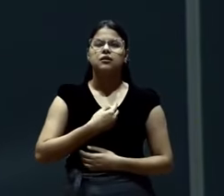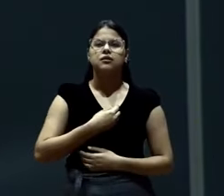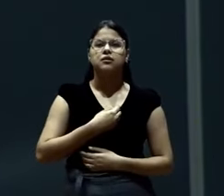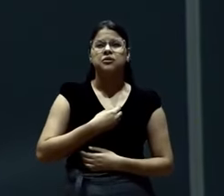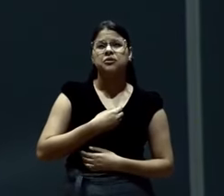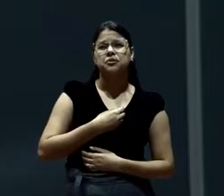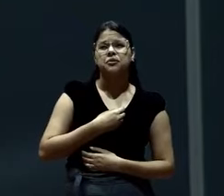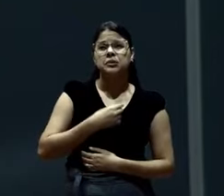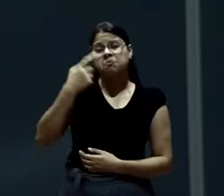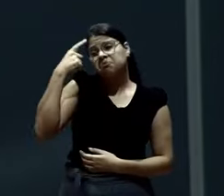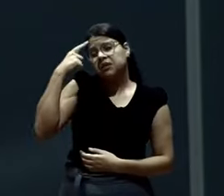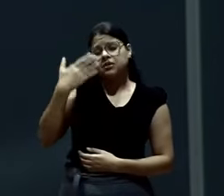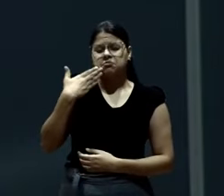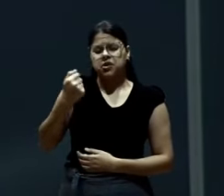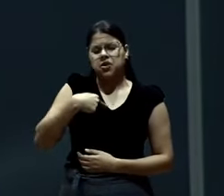Com um ou com dois.